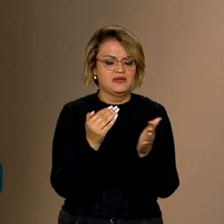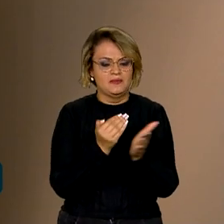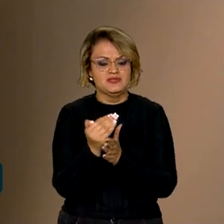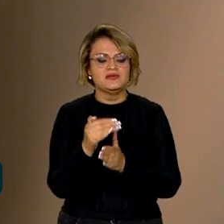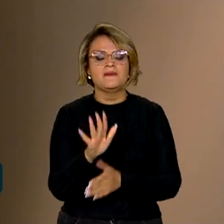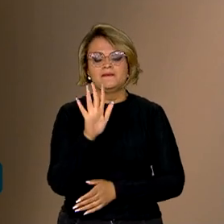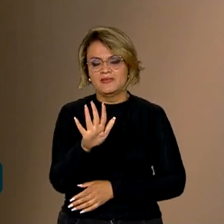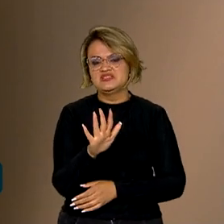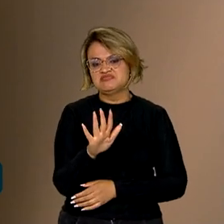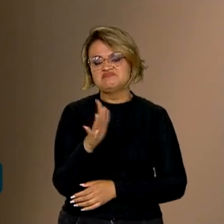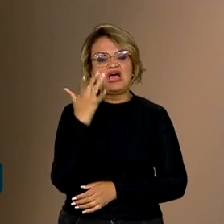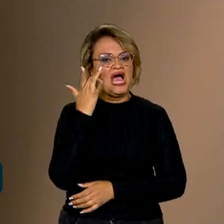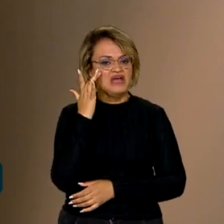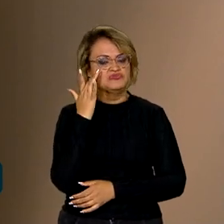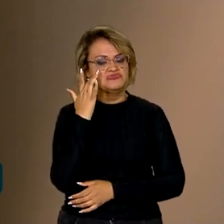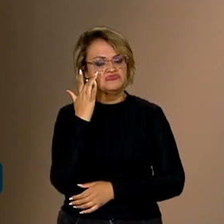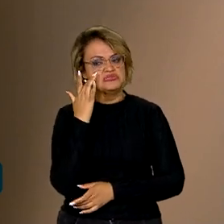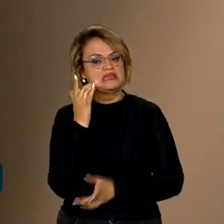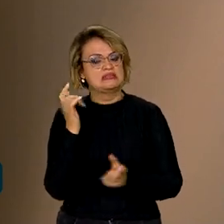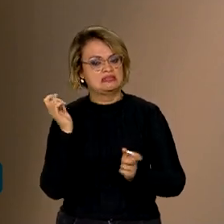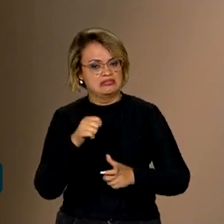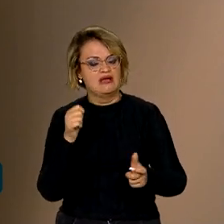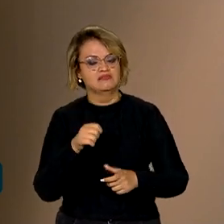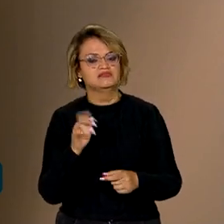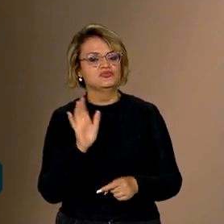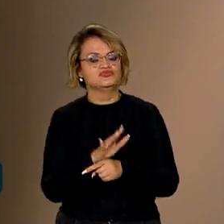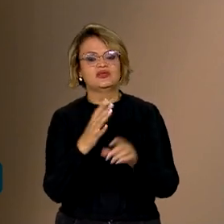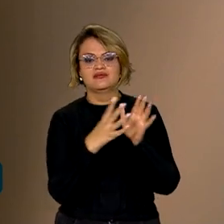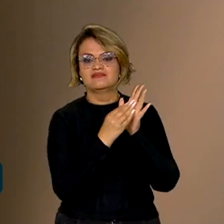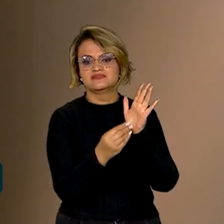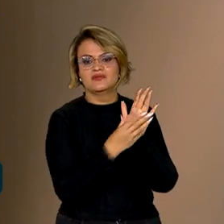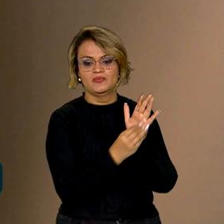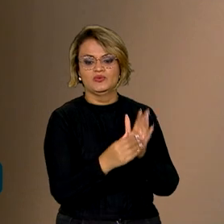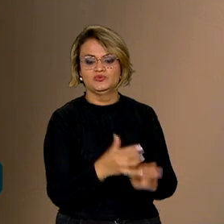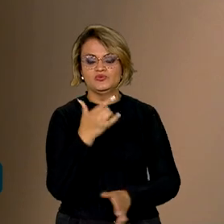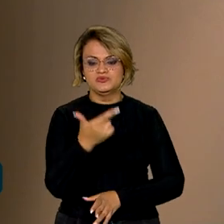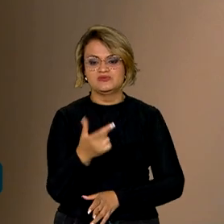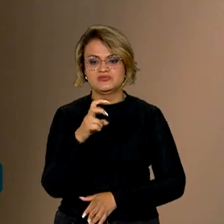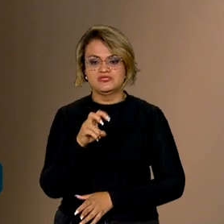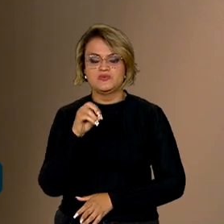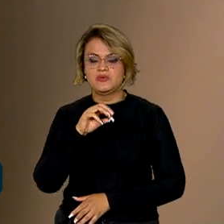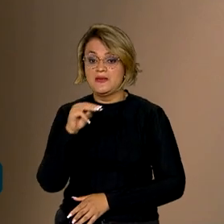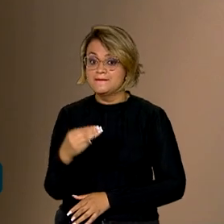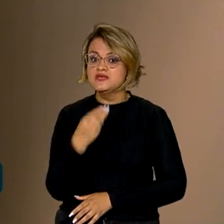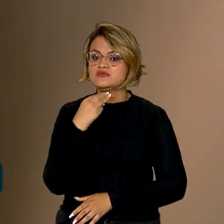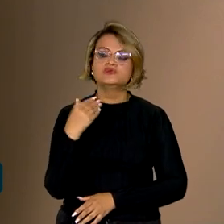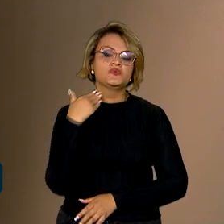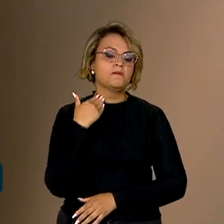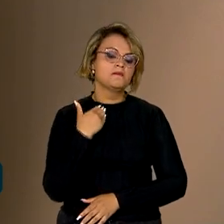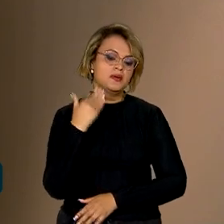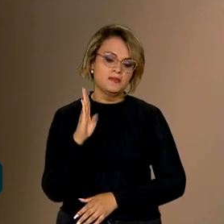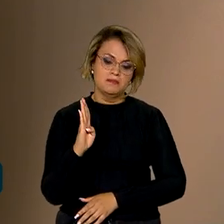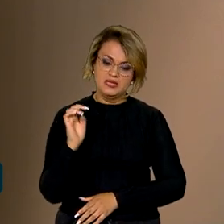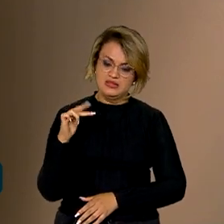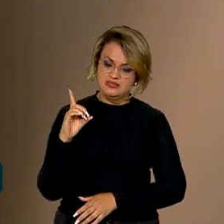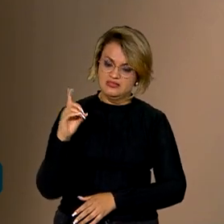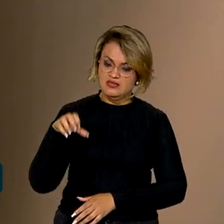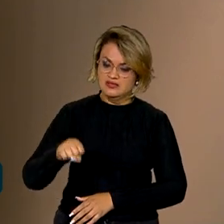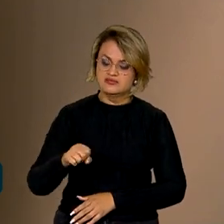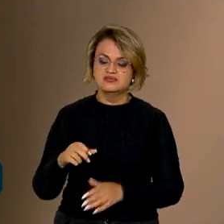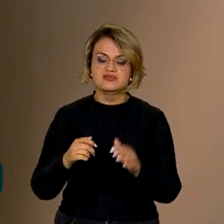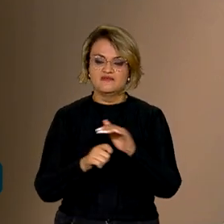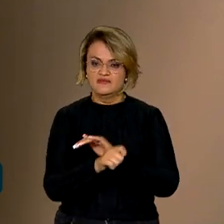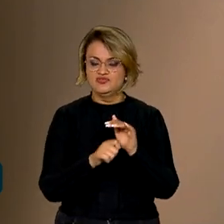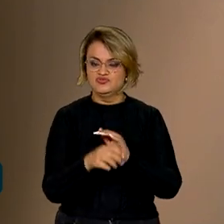mas eu acho que ela vai acabar servindo de exemplo. São 250 milhões que o BNDES está investindo nos próximos